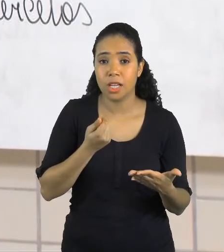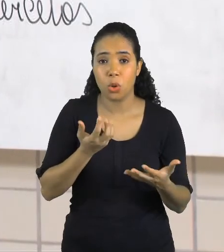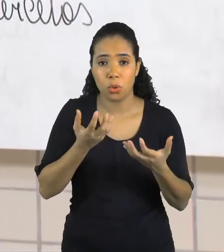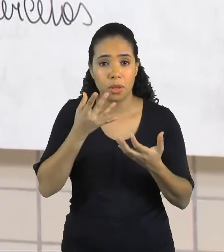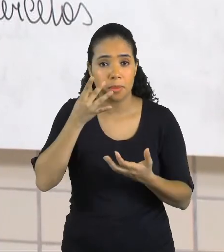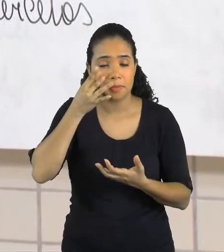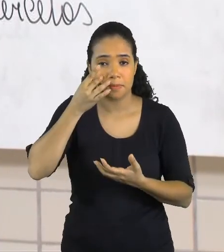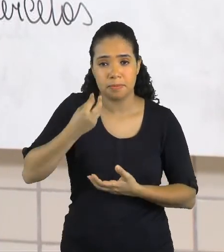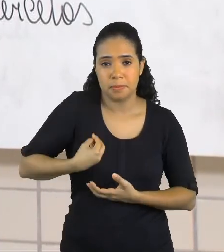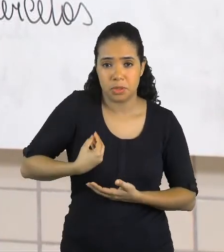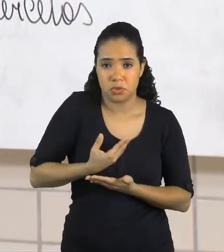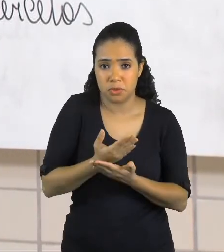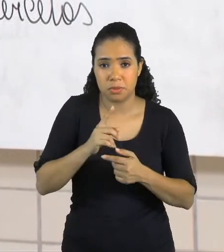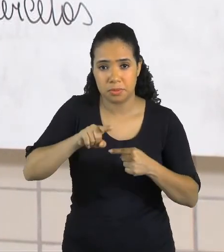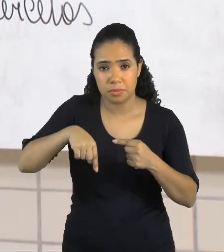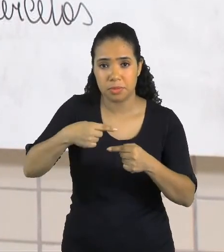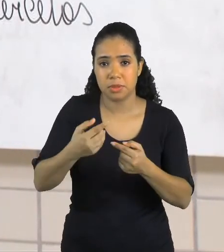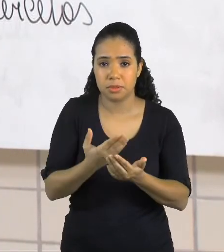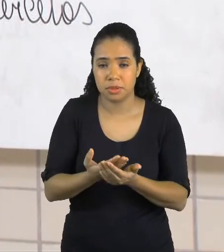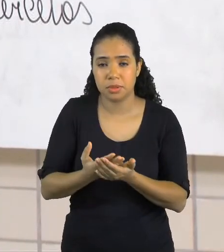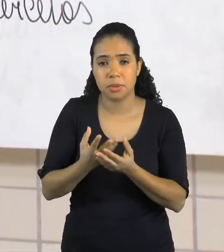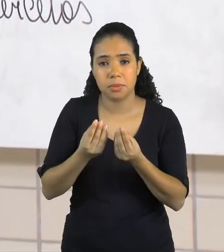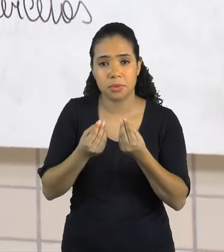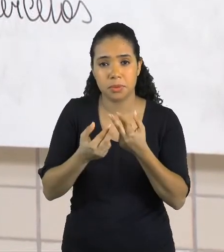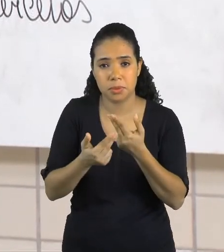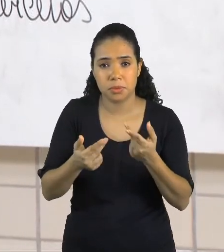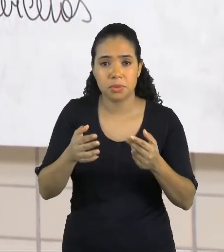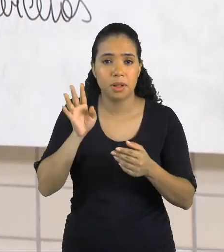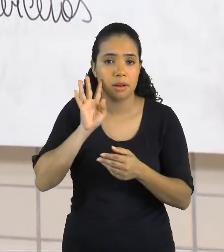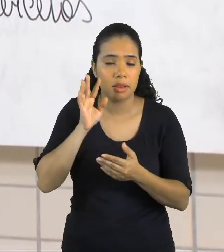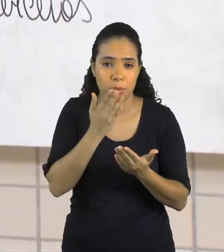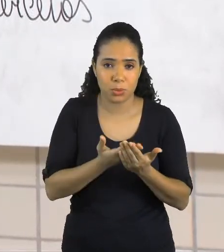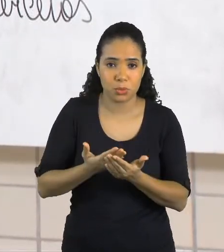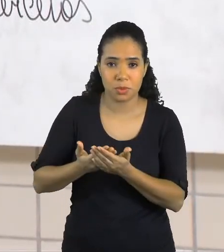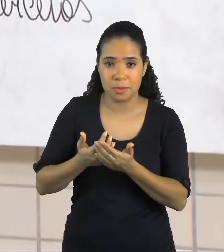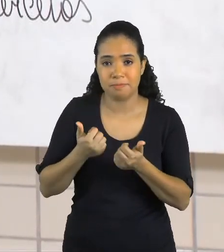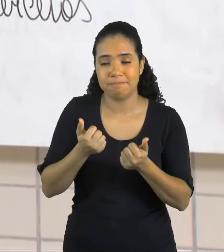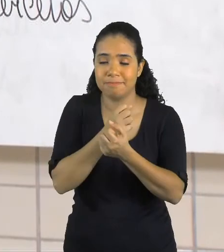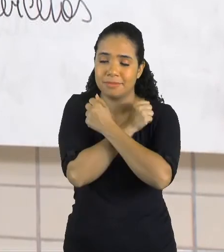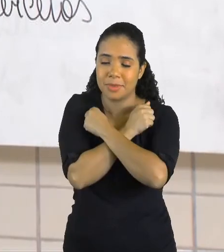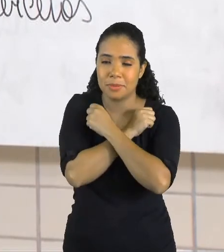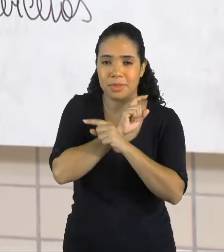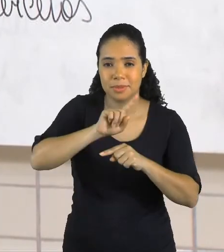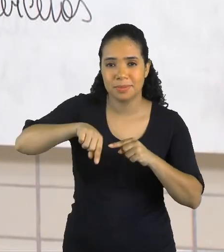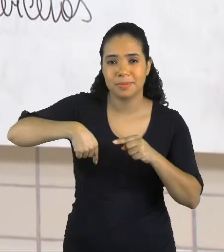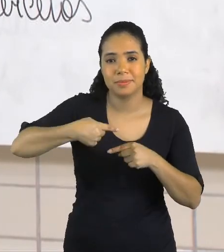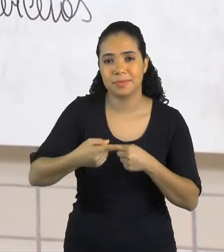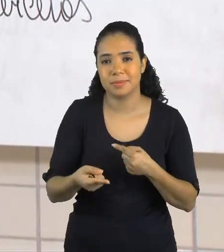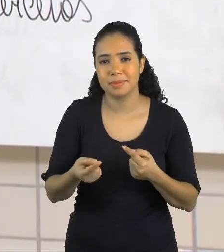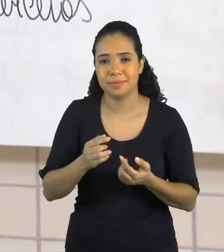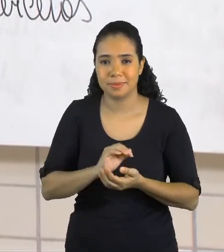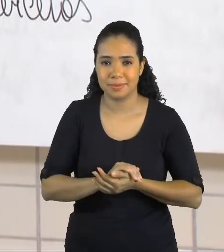na próxima aula, que vai ter muita coisa legal ainda para a gente estudar. Então, um abraço e até a próxima.